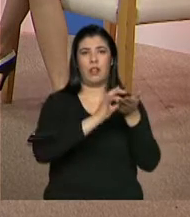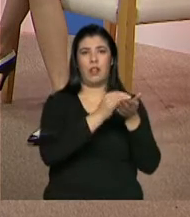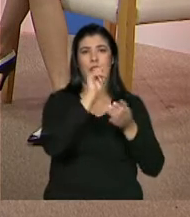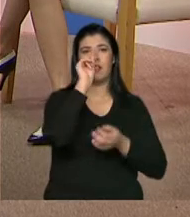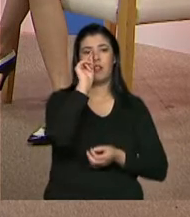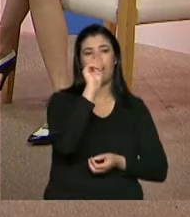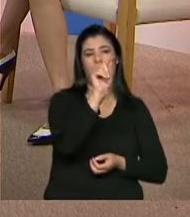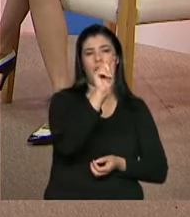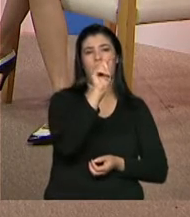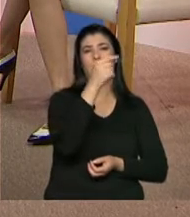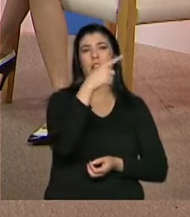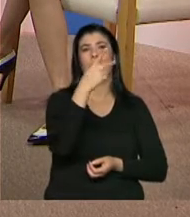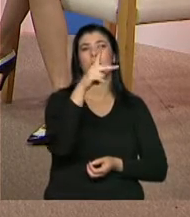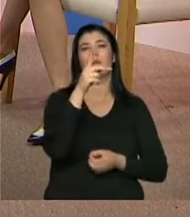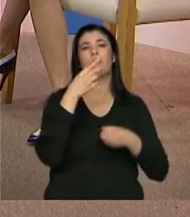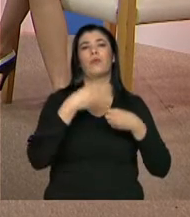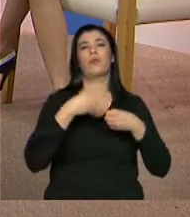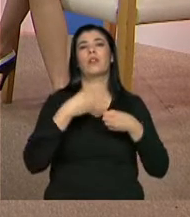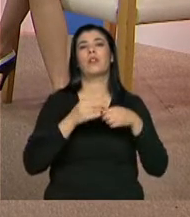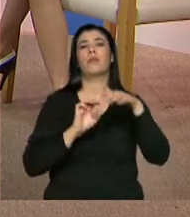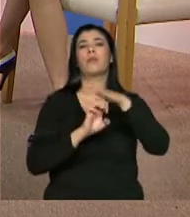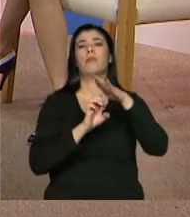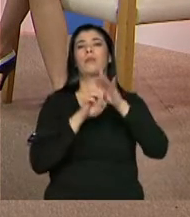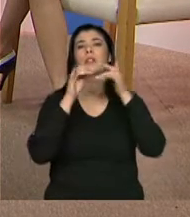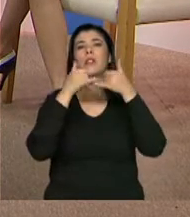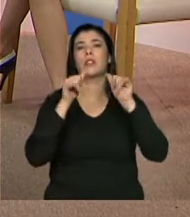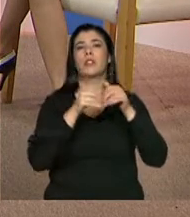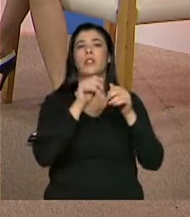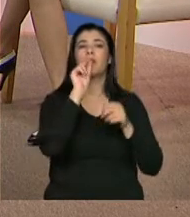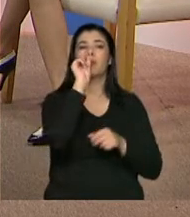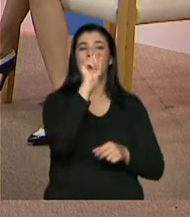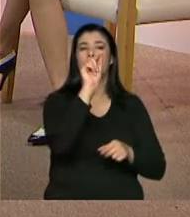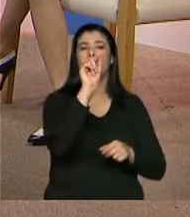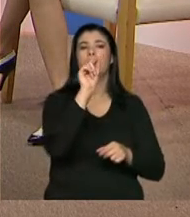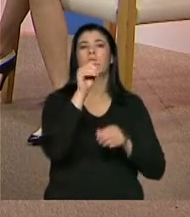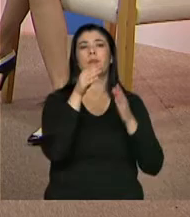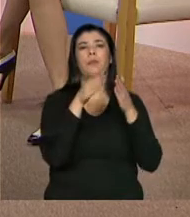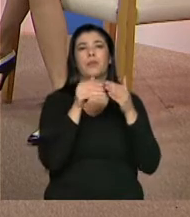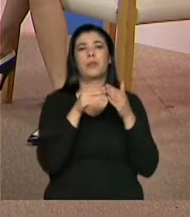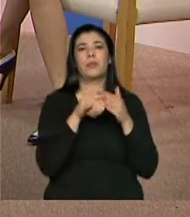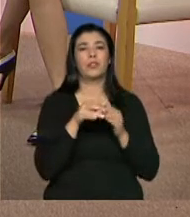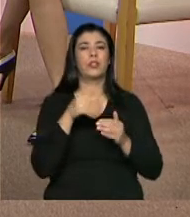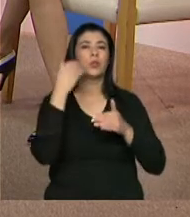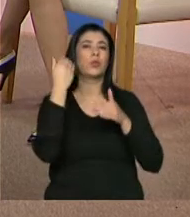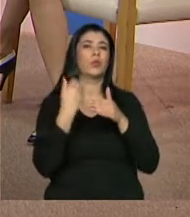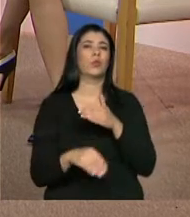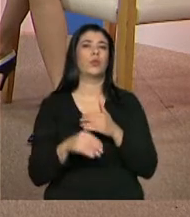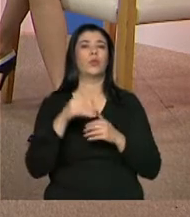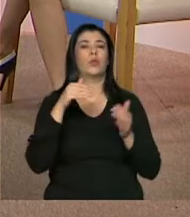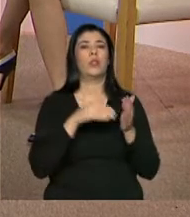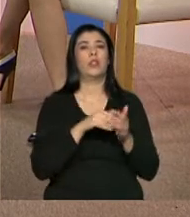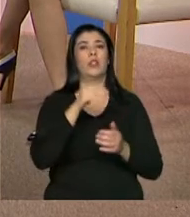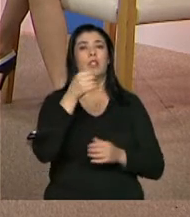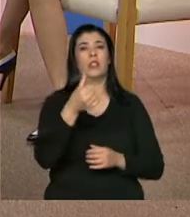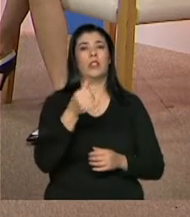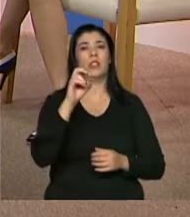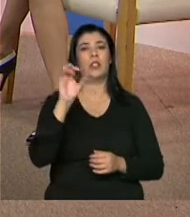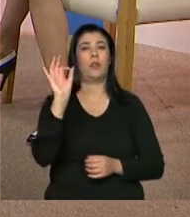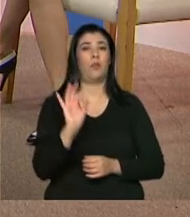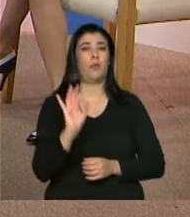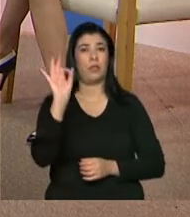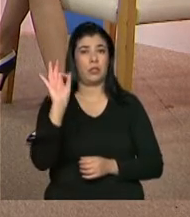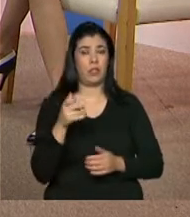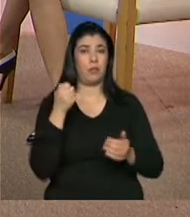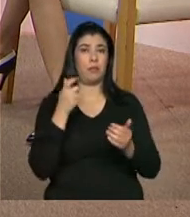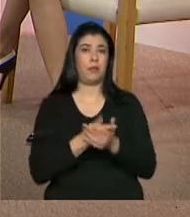elétrica do seu município, ir lá fazer a requisição da tarifa social, do desconto de até 65% na conta